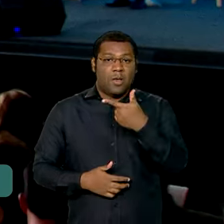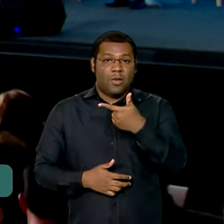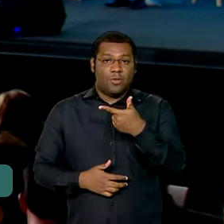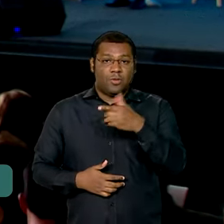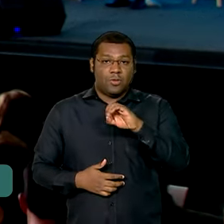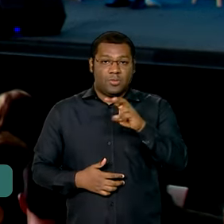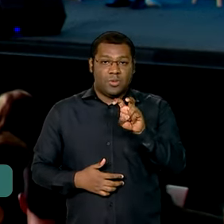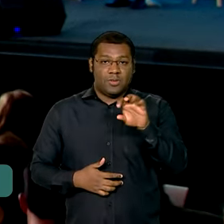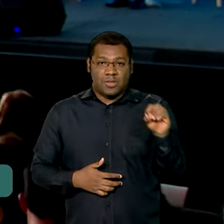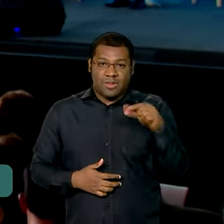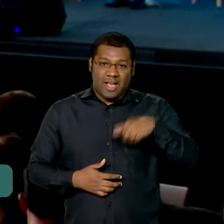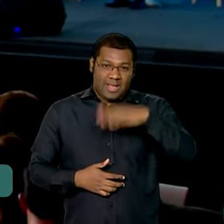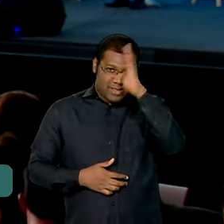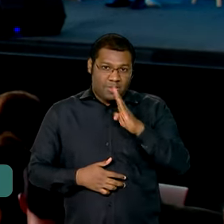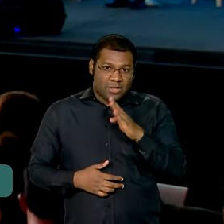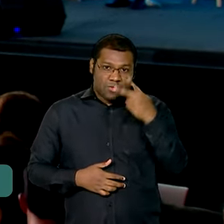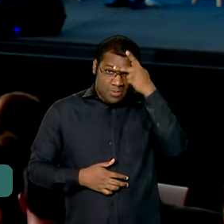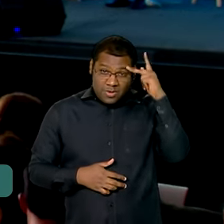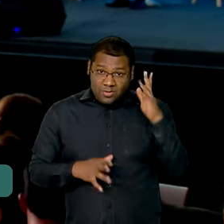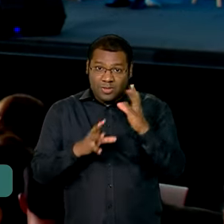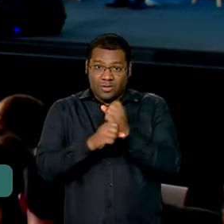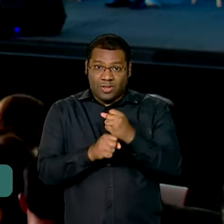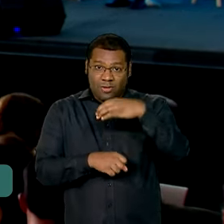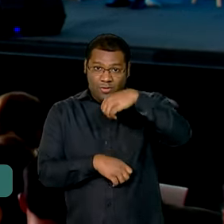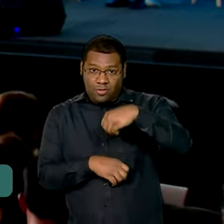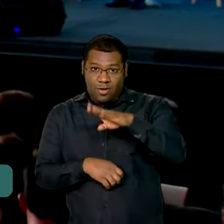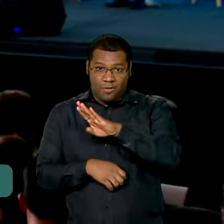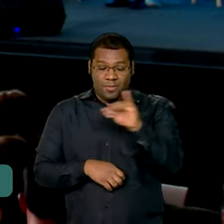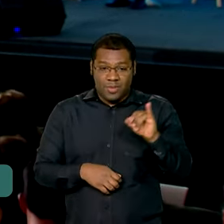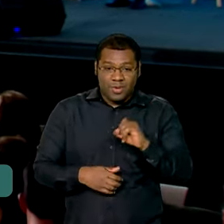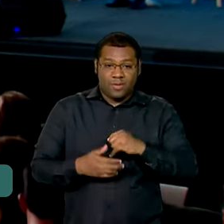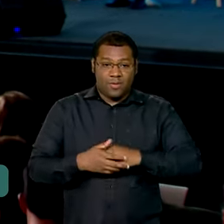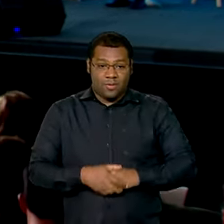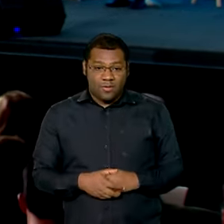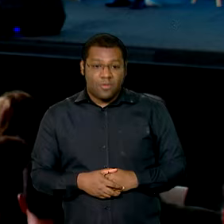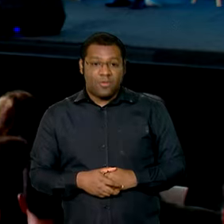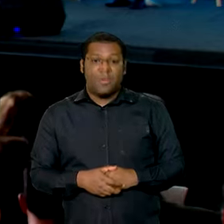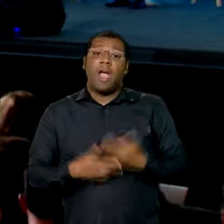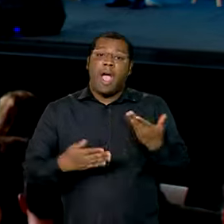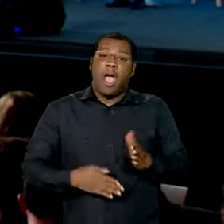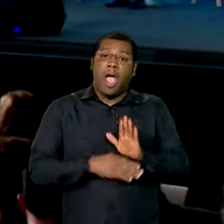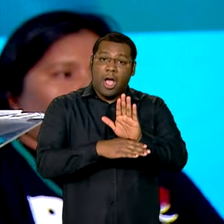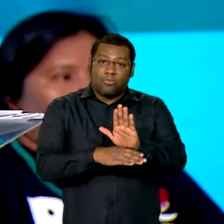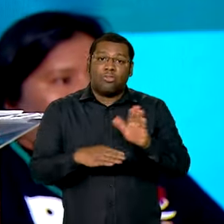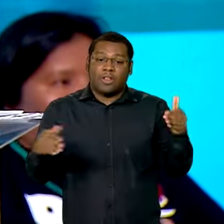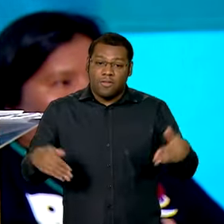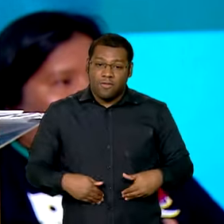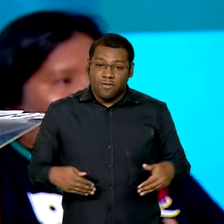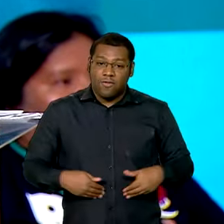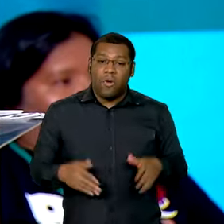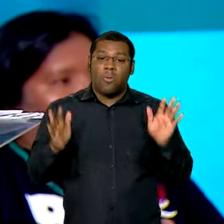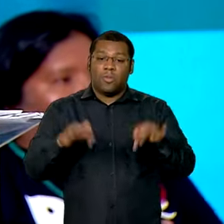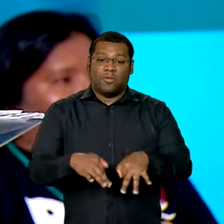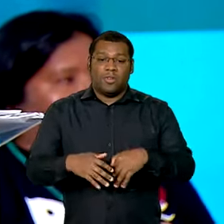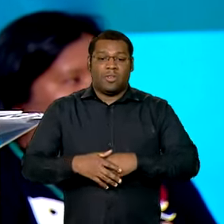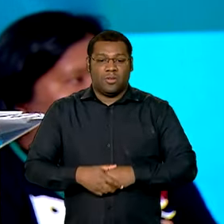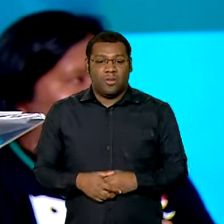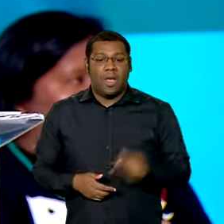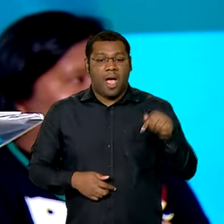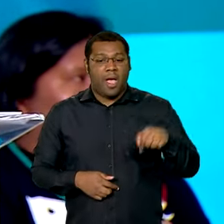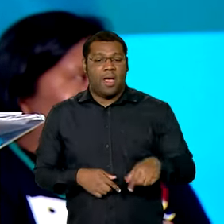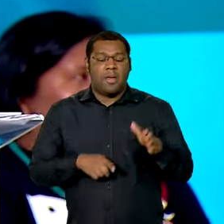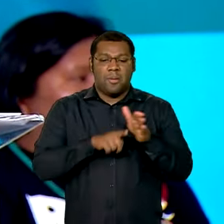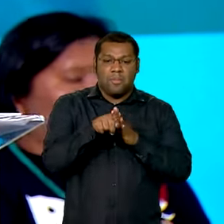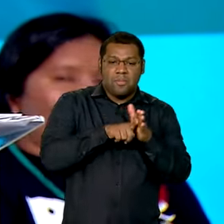pessoas. As mudanças climáticas e a necessidade de afastar a fome geram mais desafios para nós, pesquisadores.